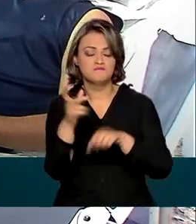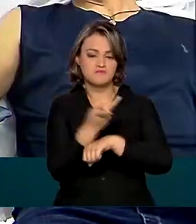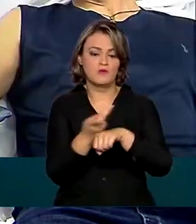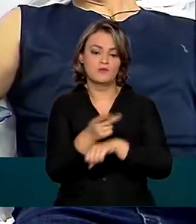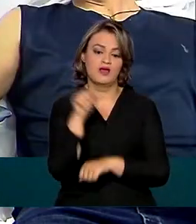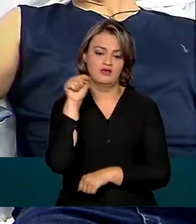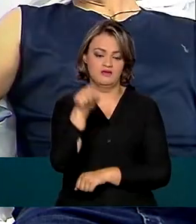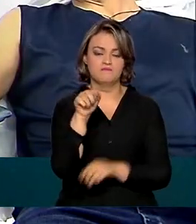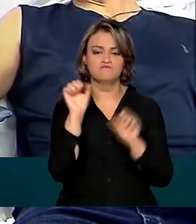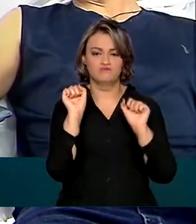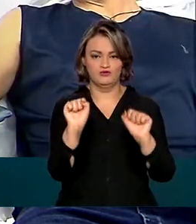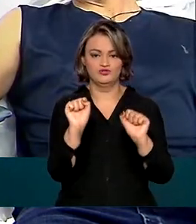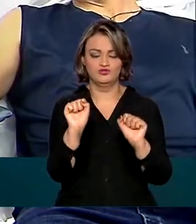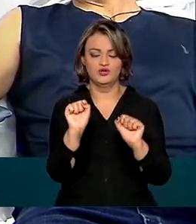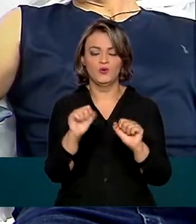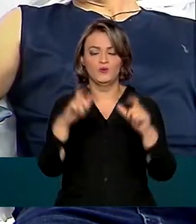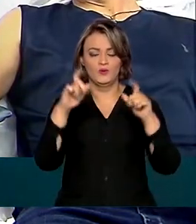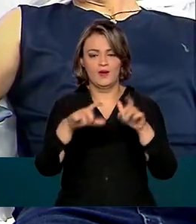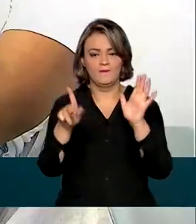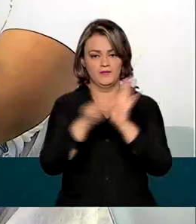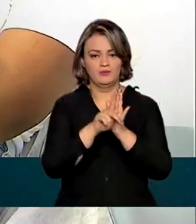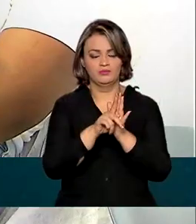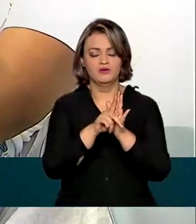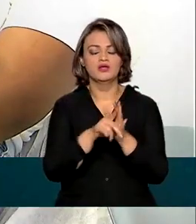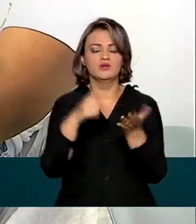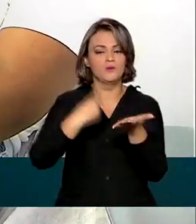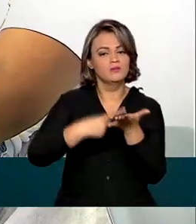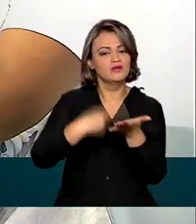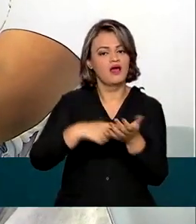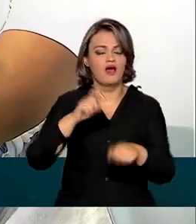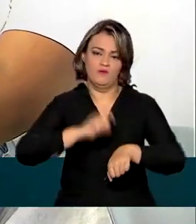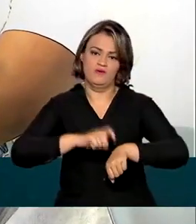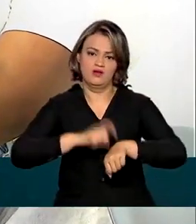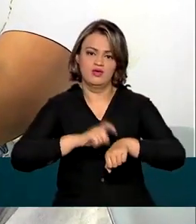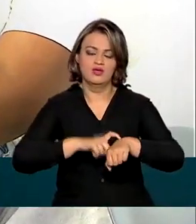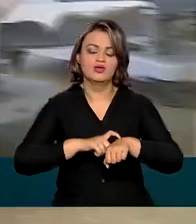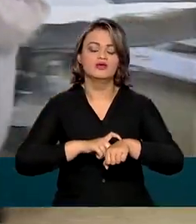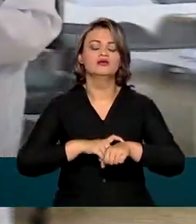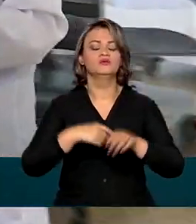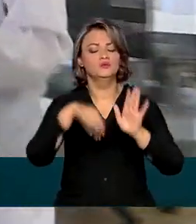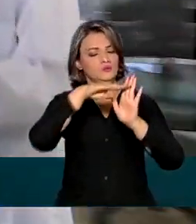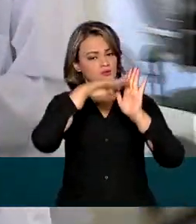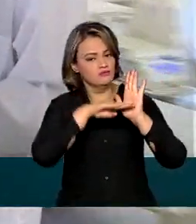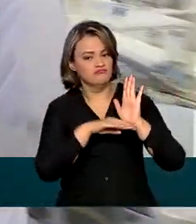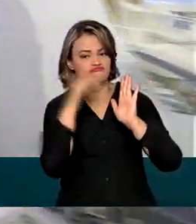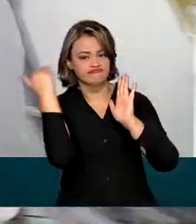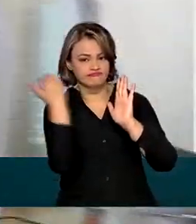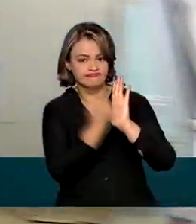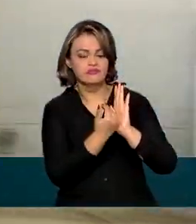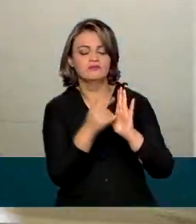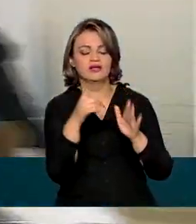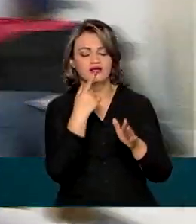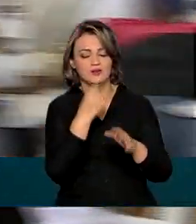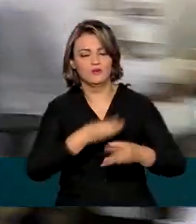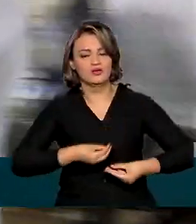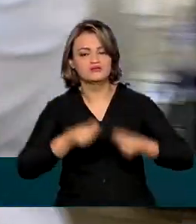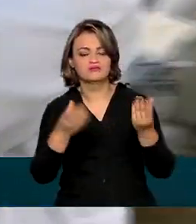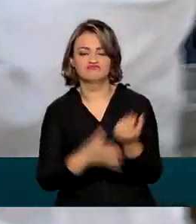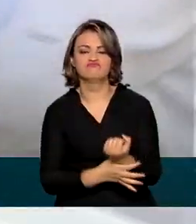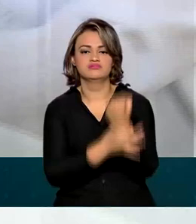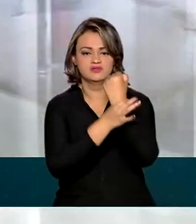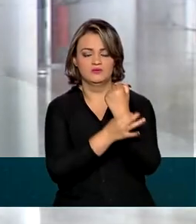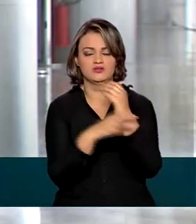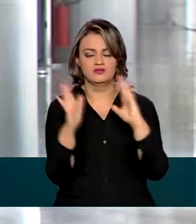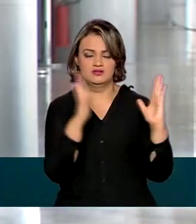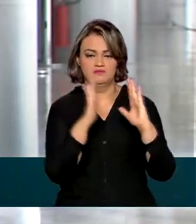o hemocentro aí da sua cidade, no meu centro local e agendar um horário. Seguir todas as orientações pra que essa doação ocorra com segurança